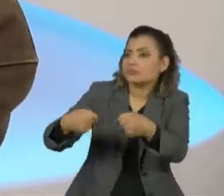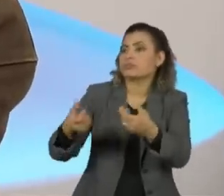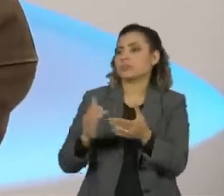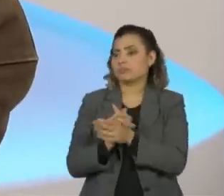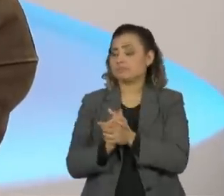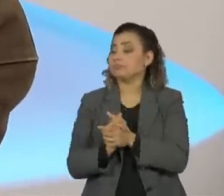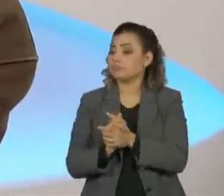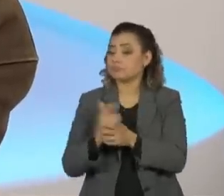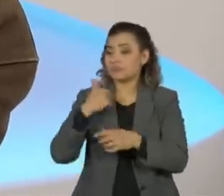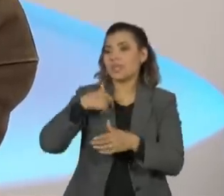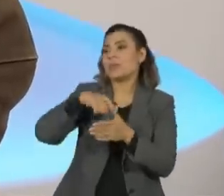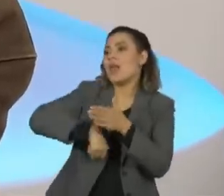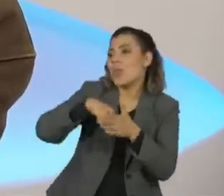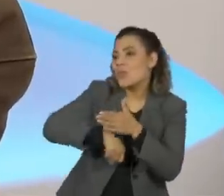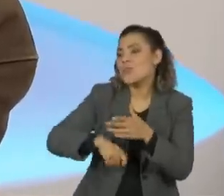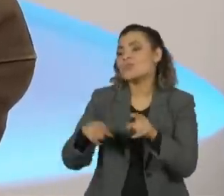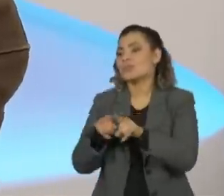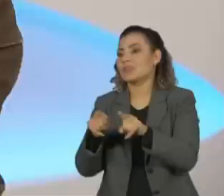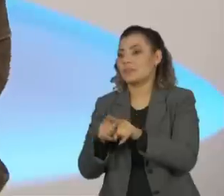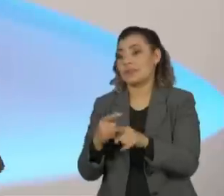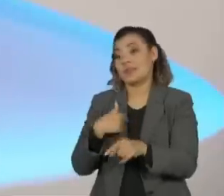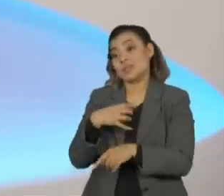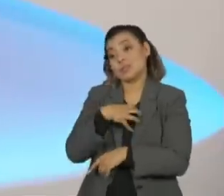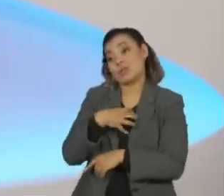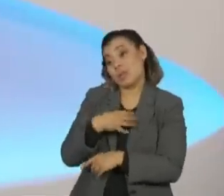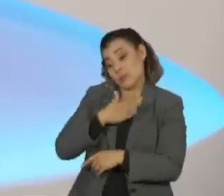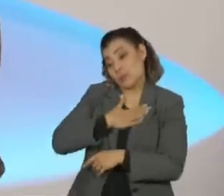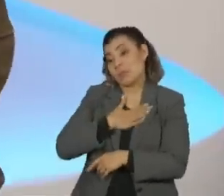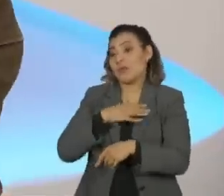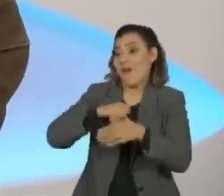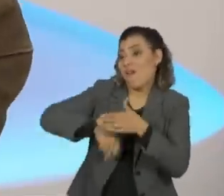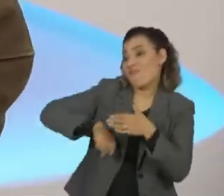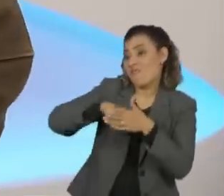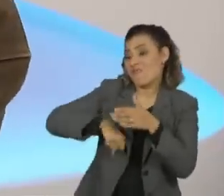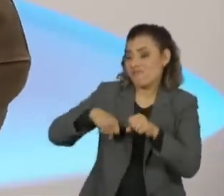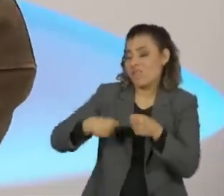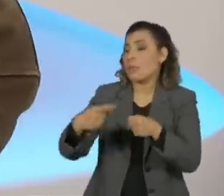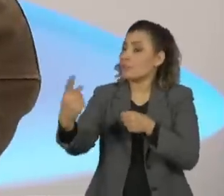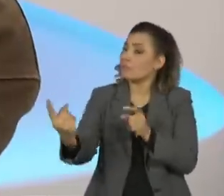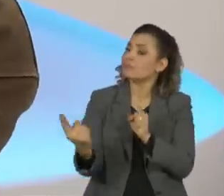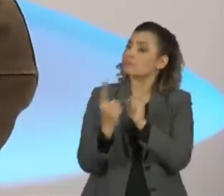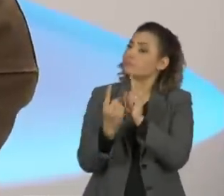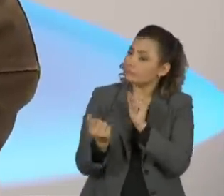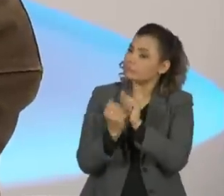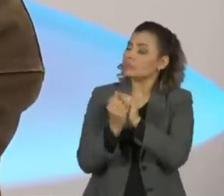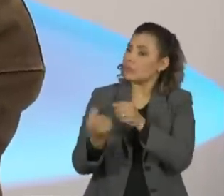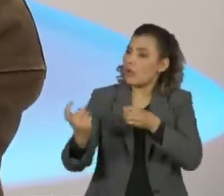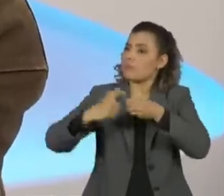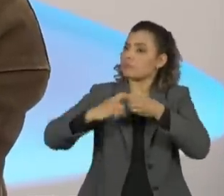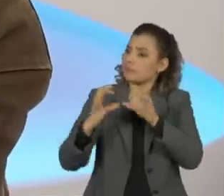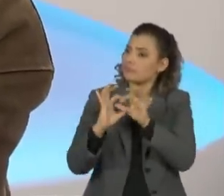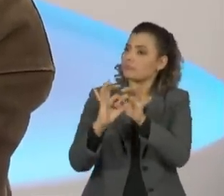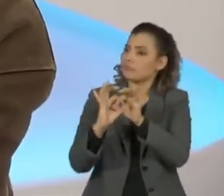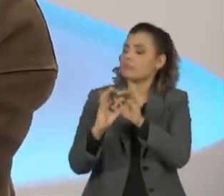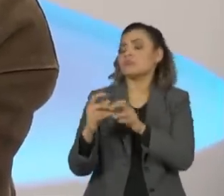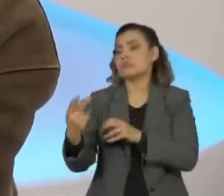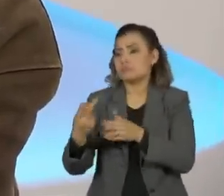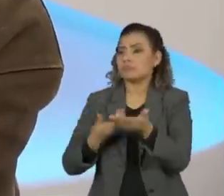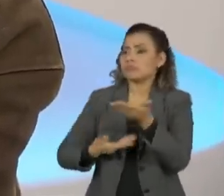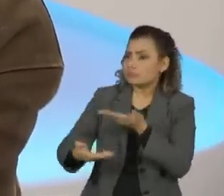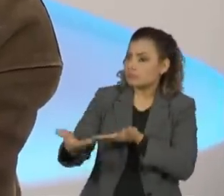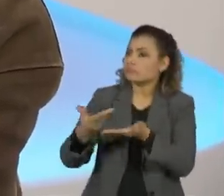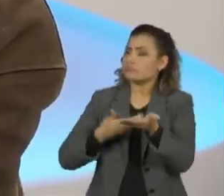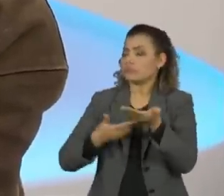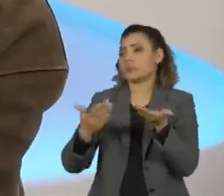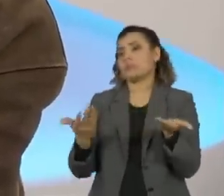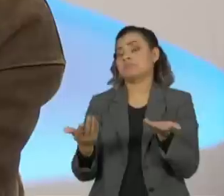minha tirania, talvez, a minha doce tirania, então ele se amoldou a minha afabilidade, ele se amoldou a